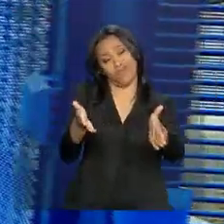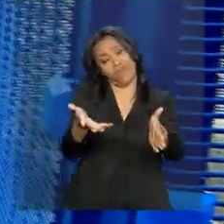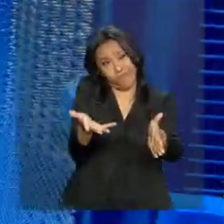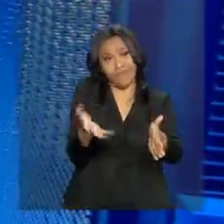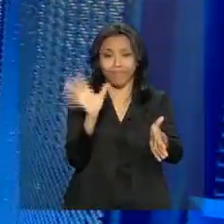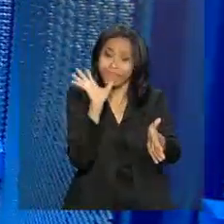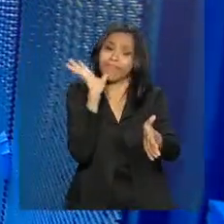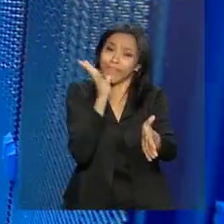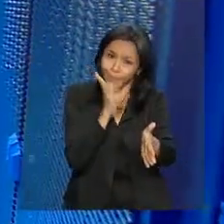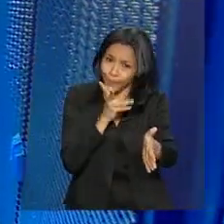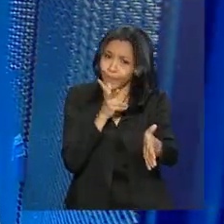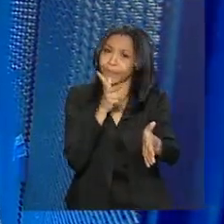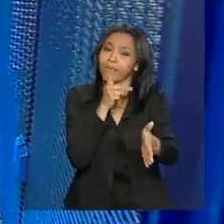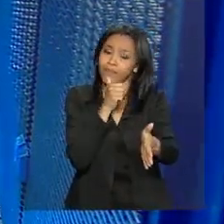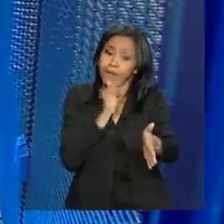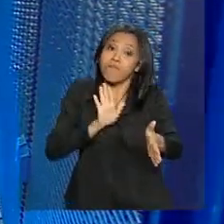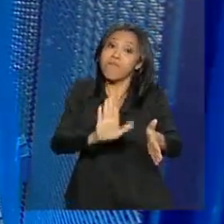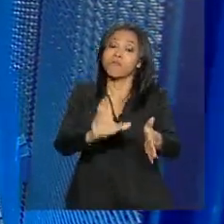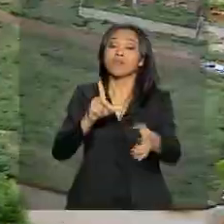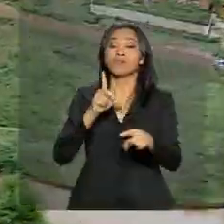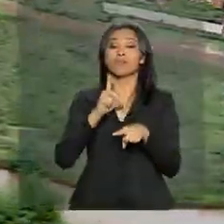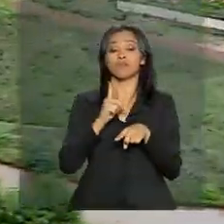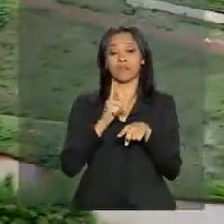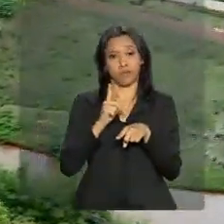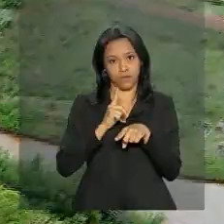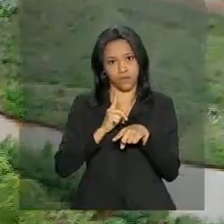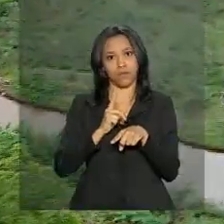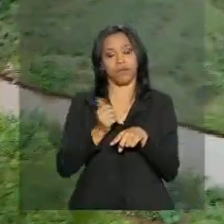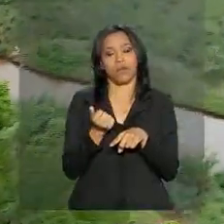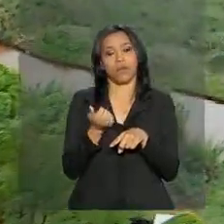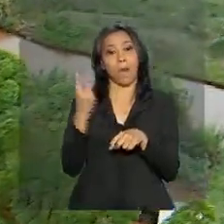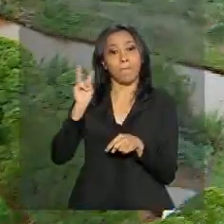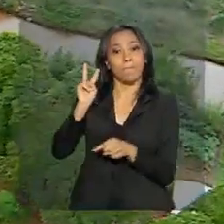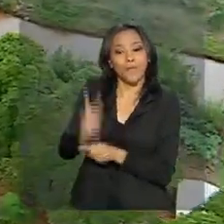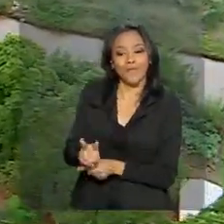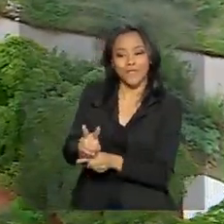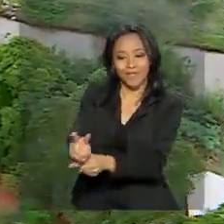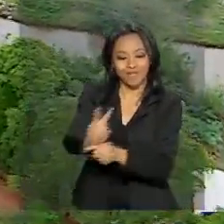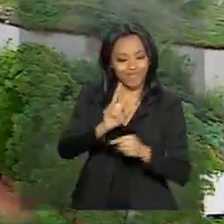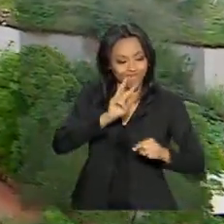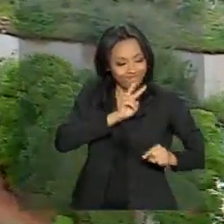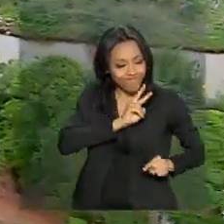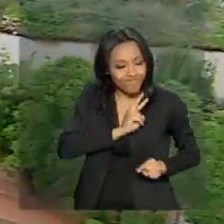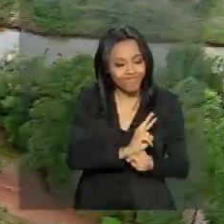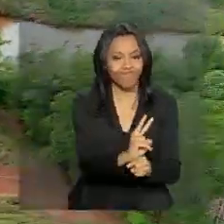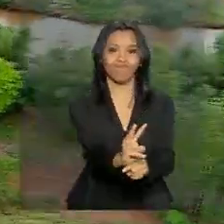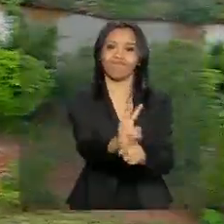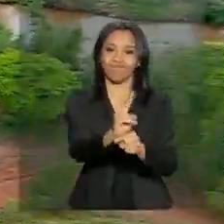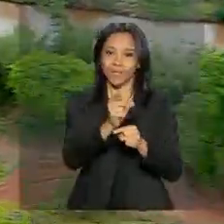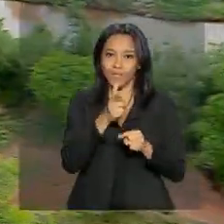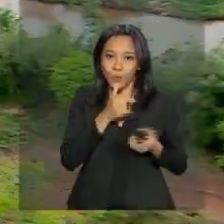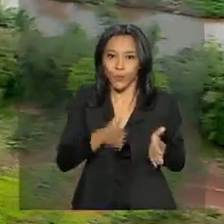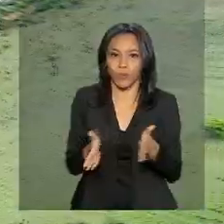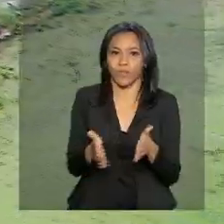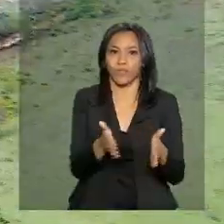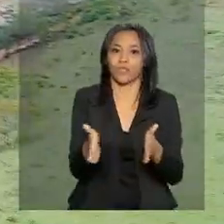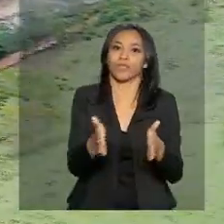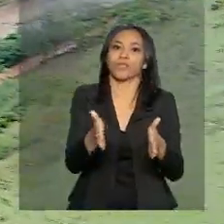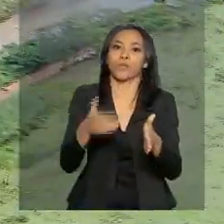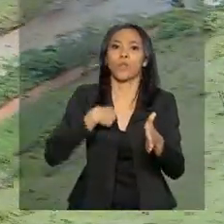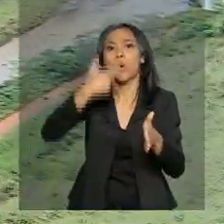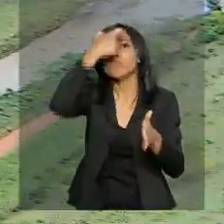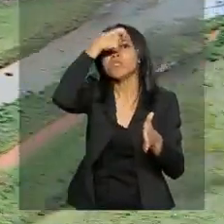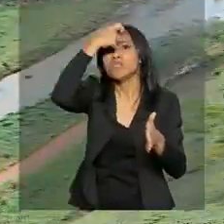demorada, mas que ela tenha uma proteção e que ela seja uma recuperação muito